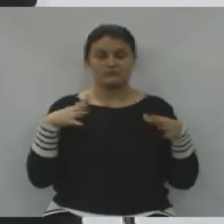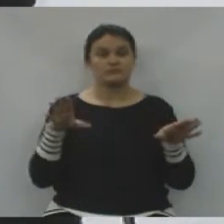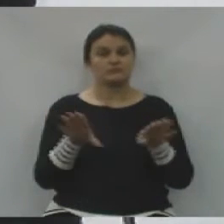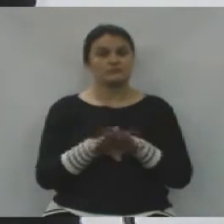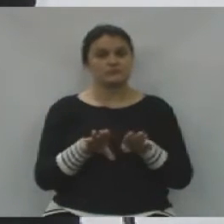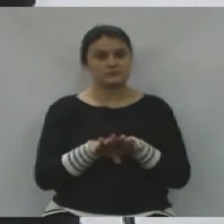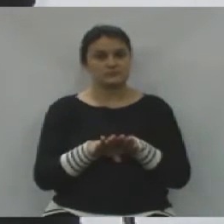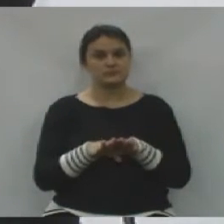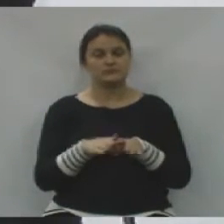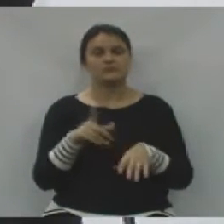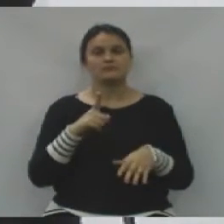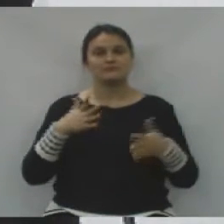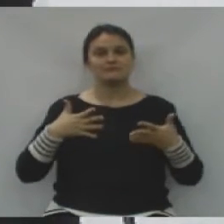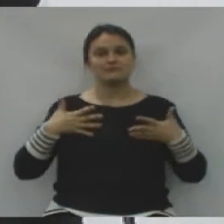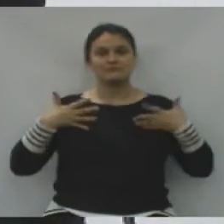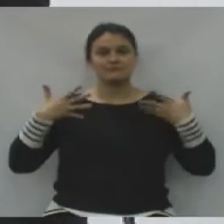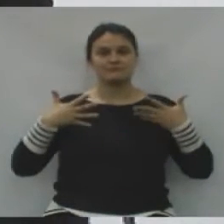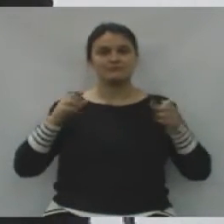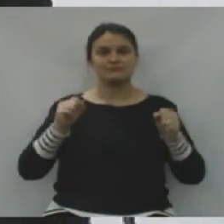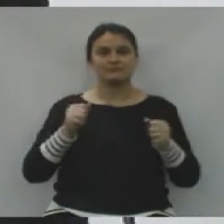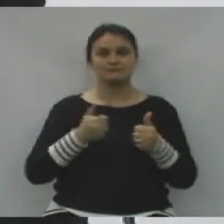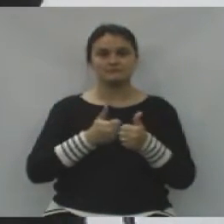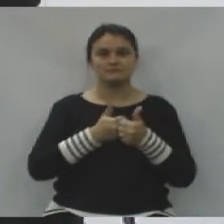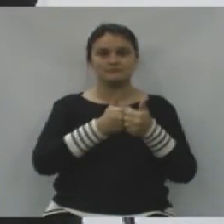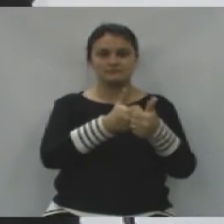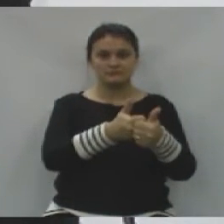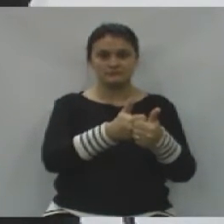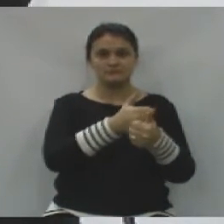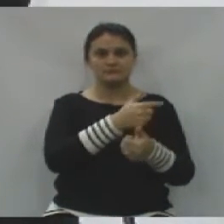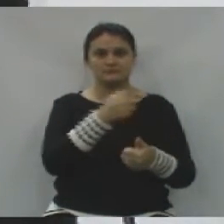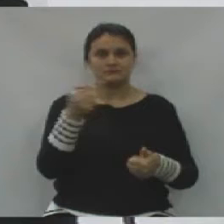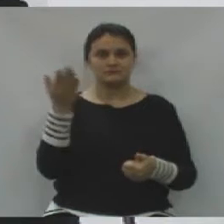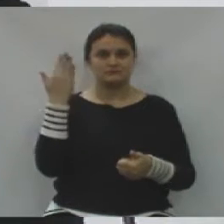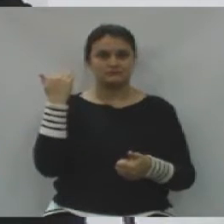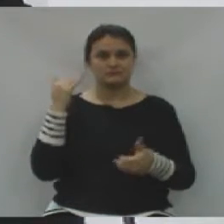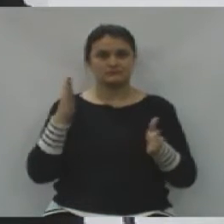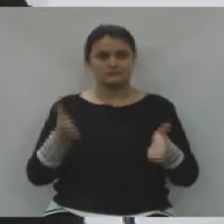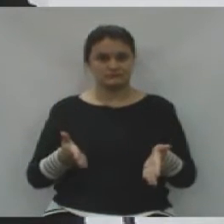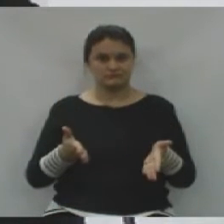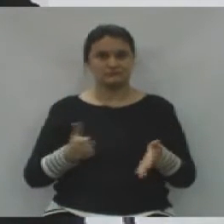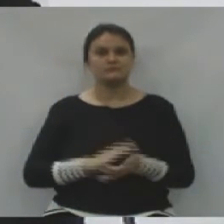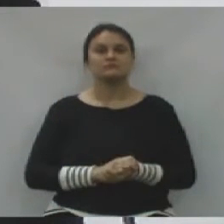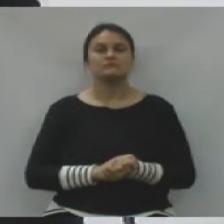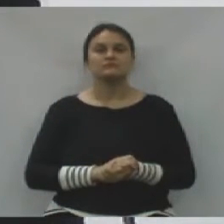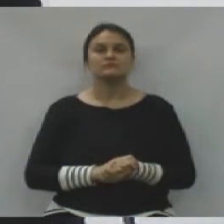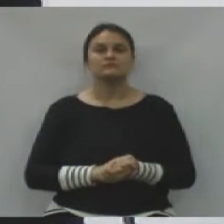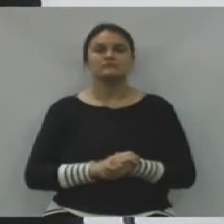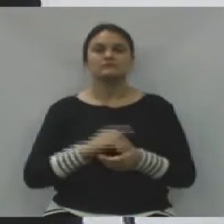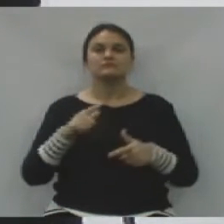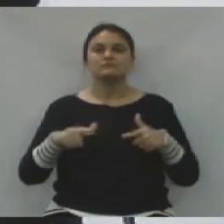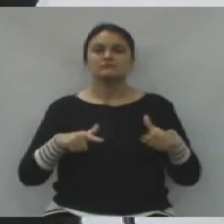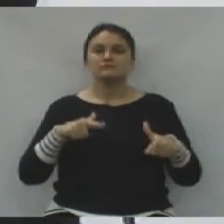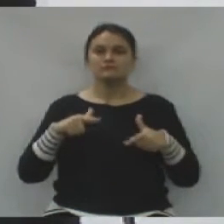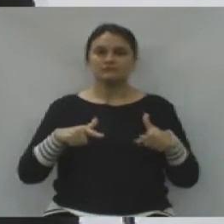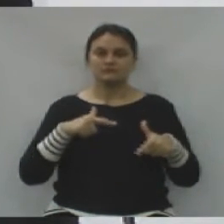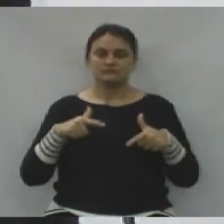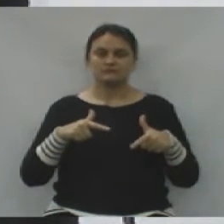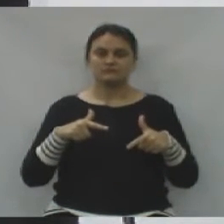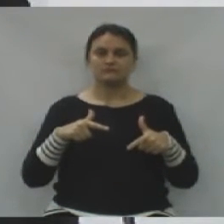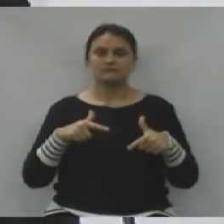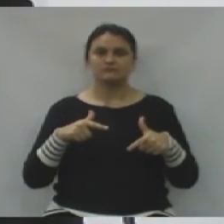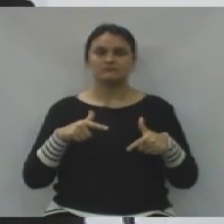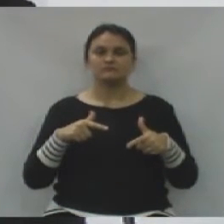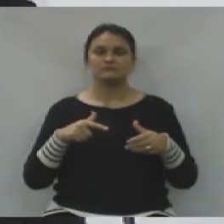Também tive a alegria de poder estar acompanhando, na semana que passou e no dia de hoje, o serviço de fase